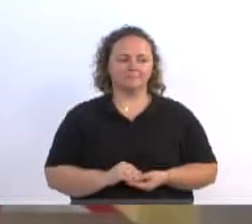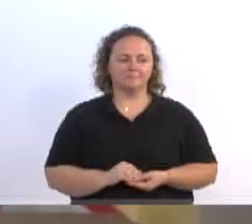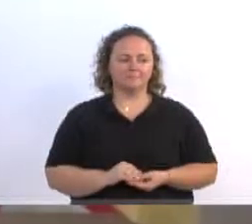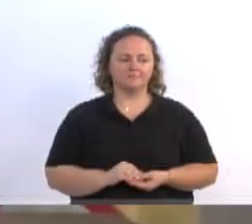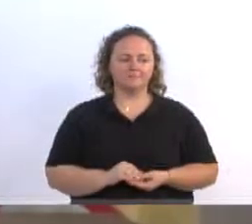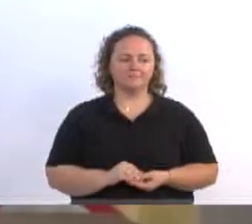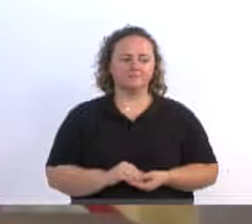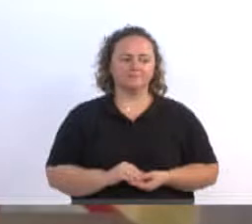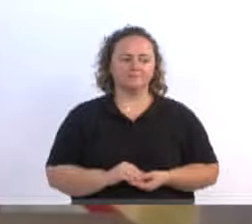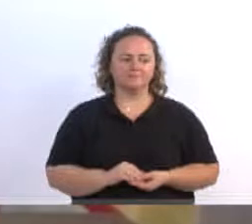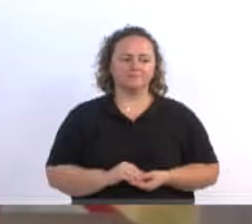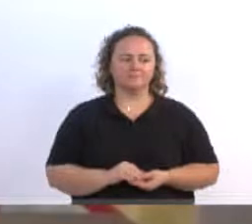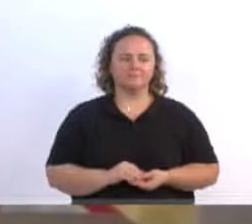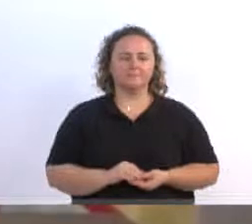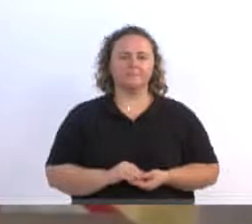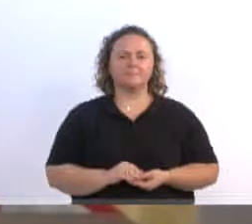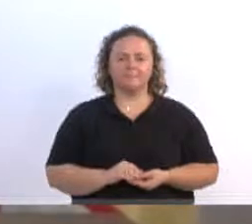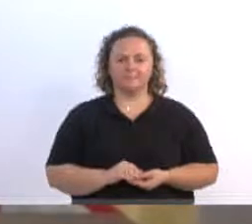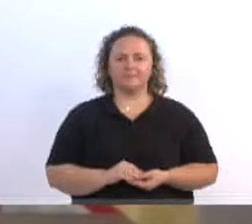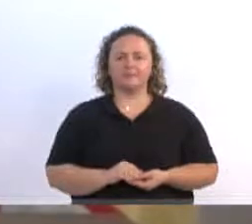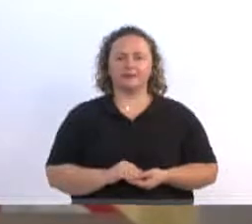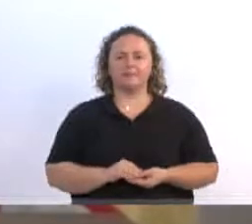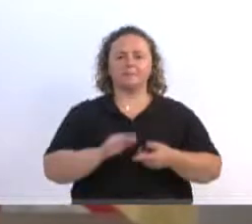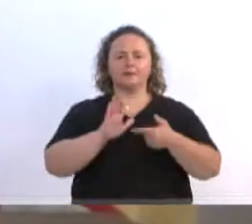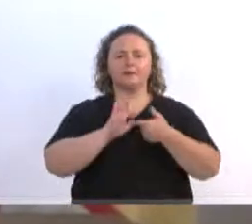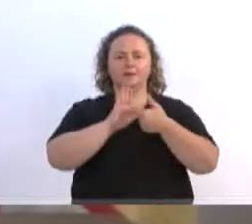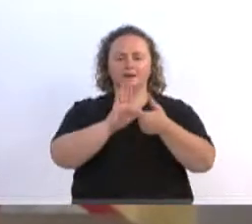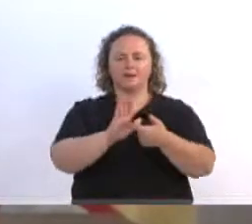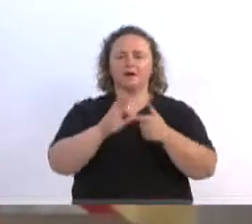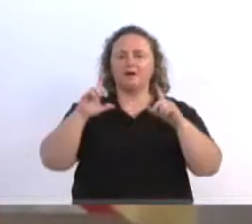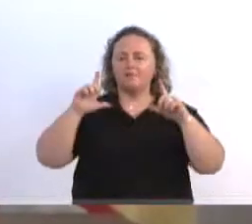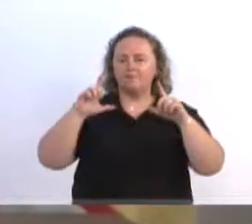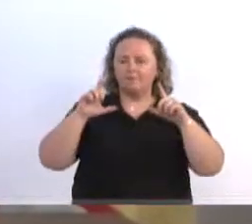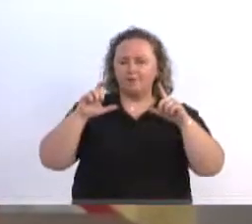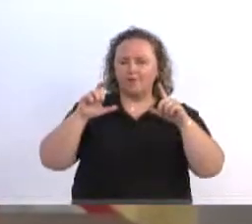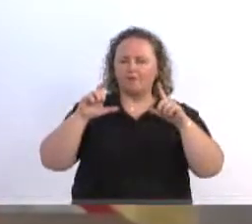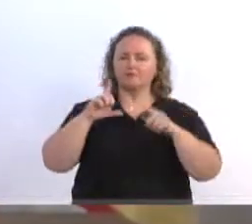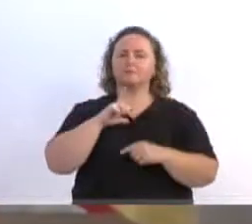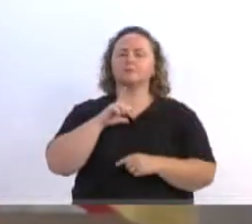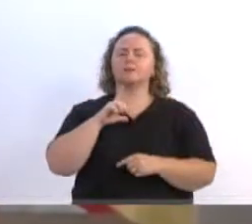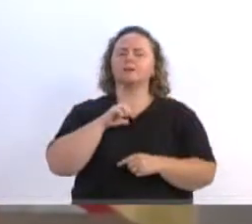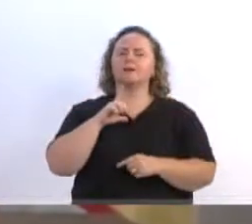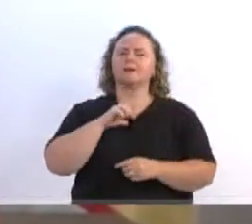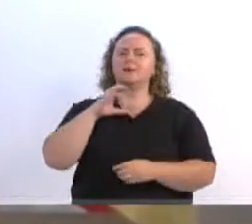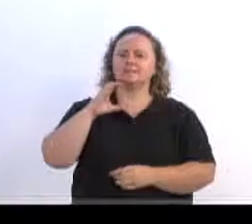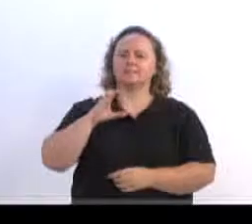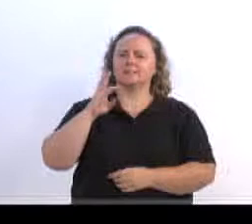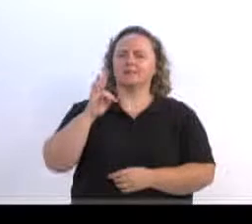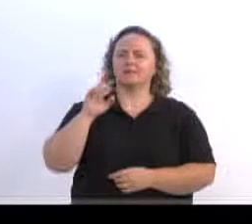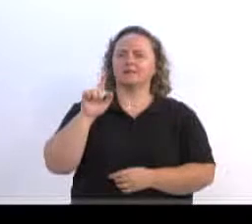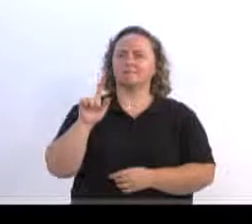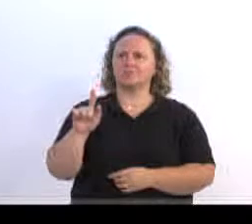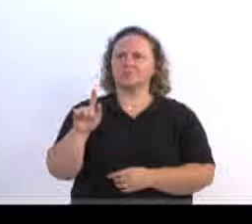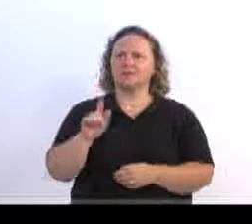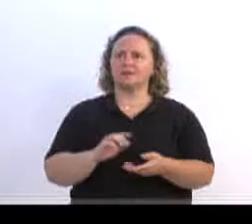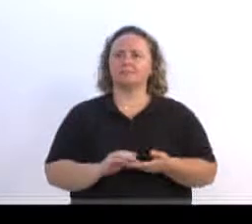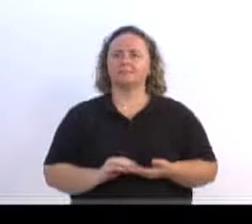queria que o Ari pudesse passar a primeira foto falando sobre o rodeio CTG Rancho Chapéu de Clouro.